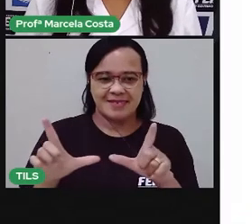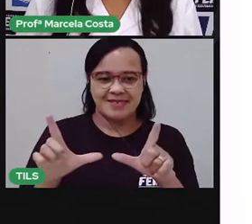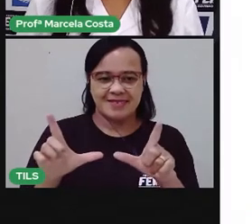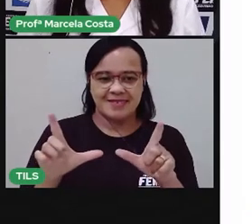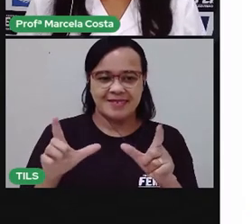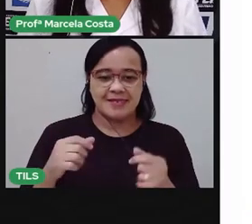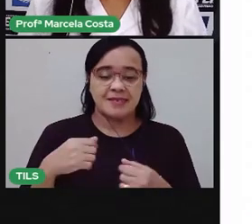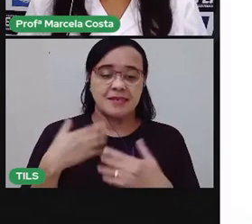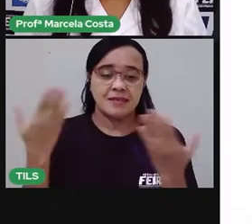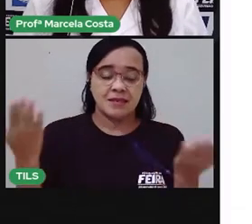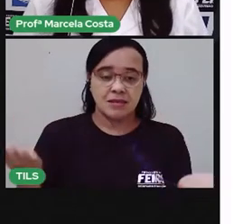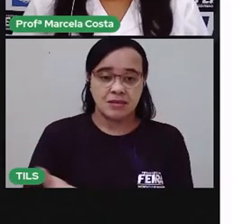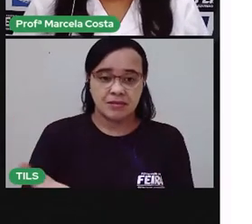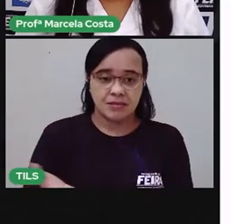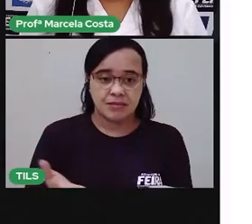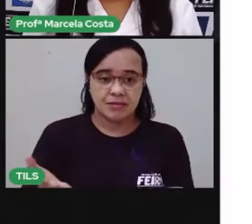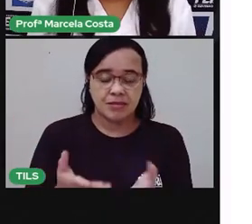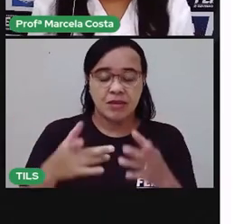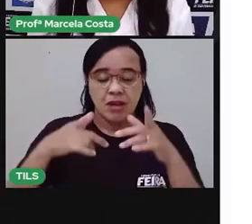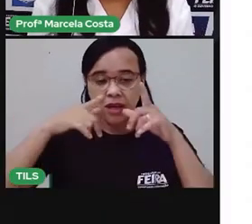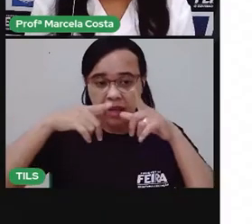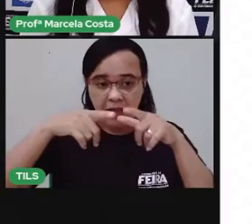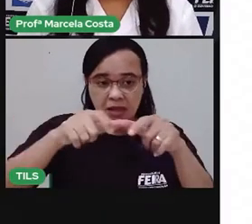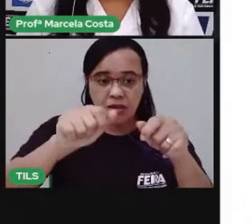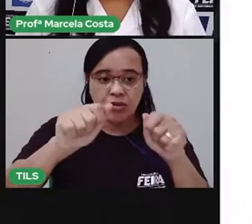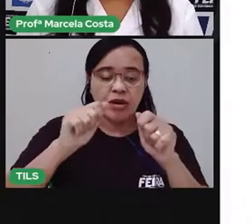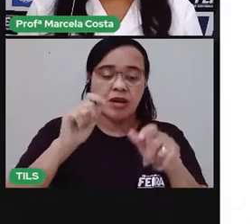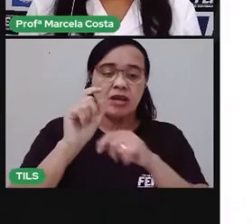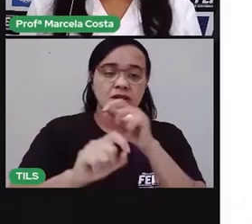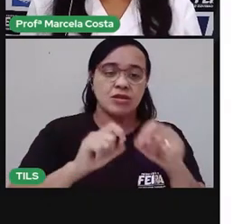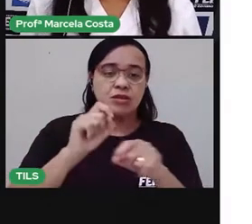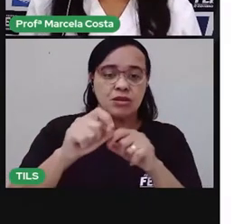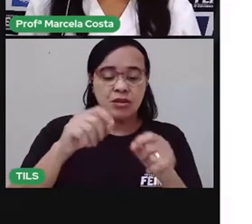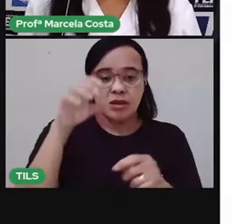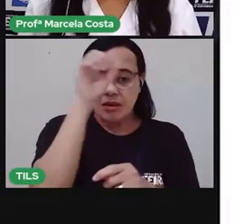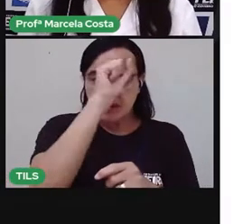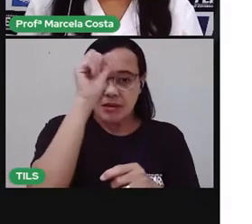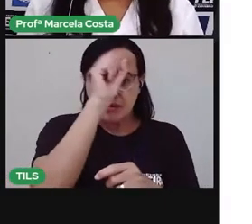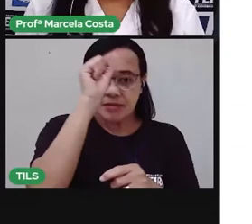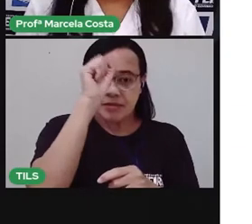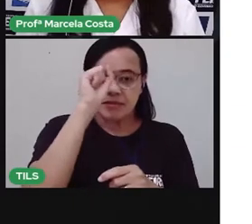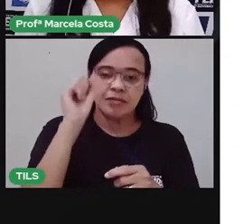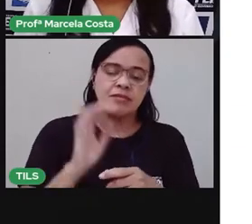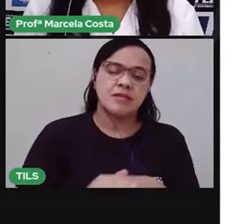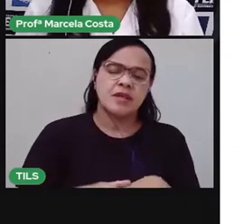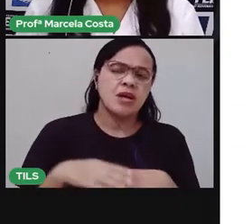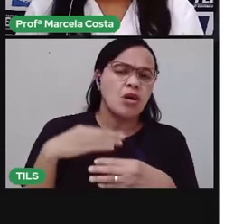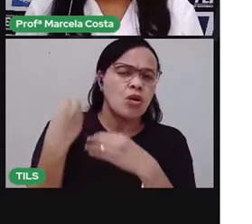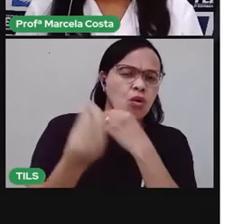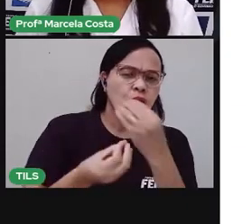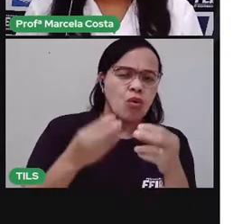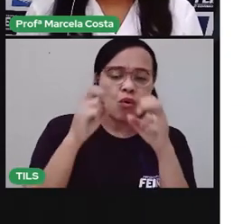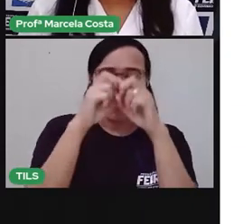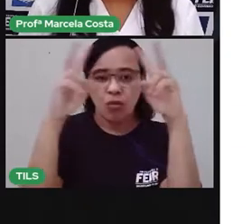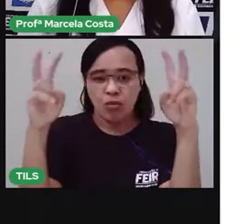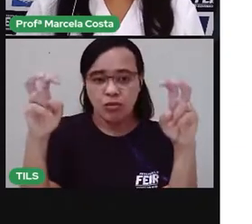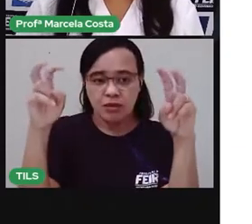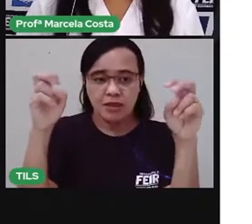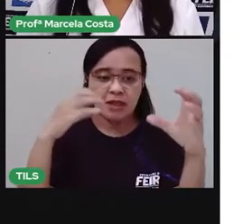Na aula de hoje, de linguagens, a gente vai aprender como se comunicar com as letras.